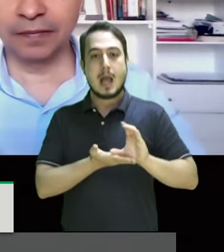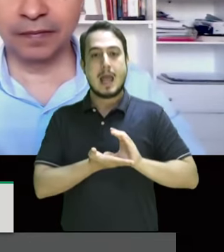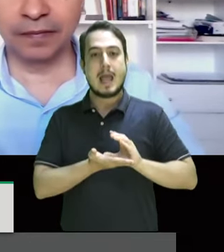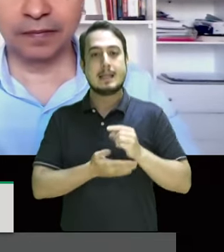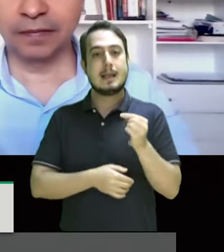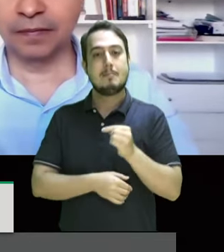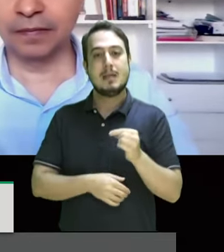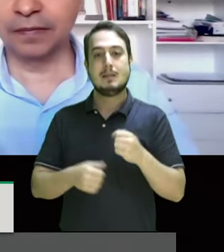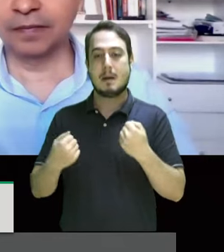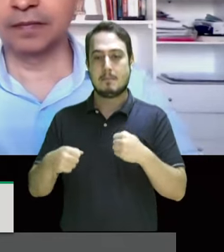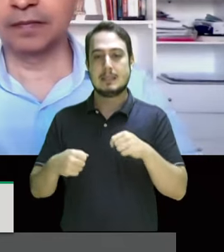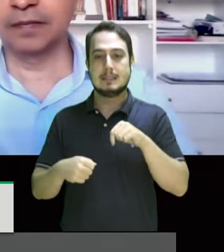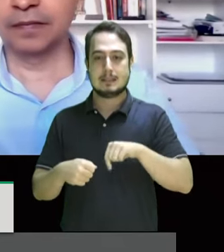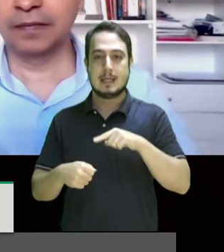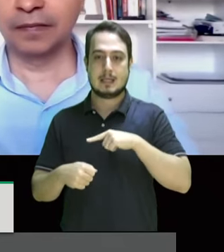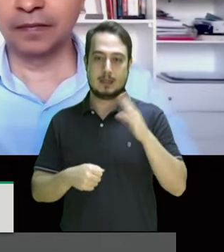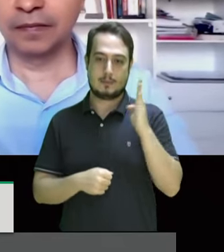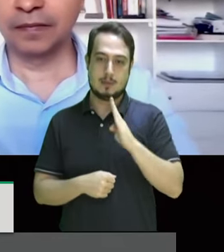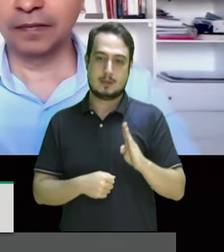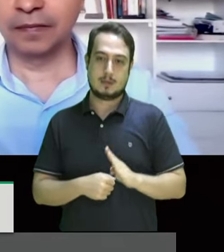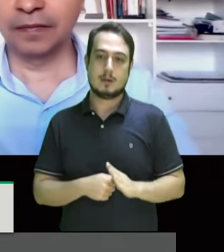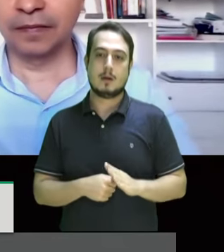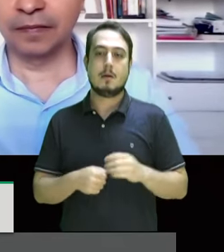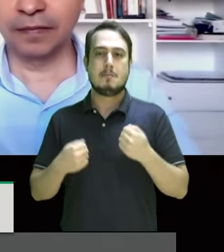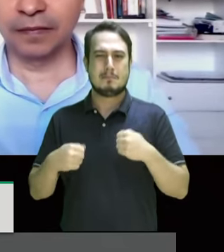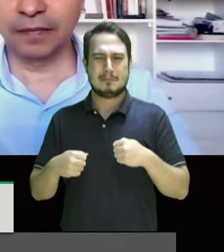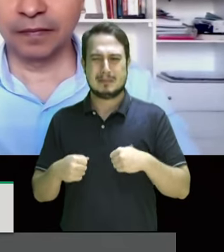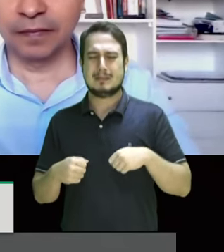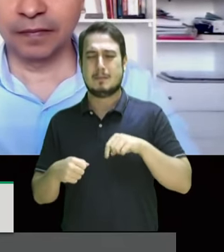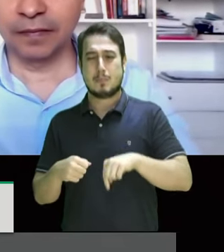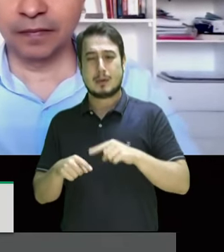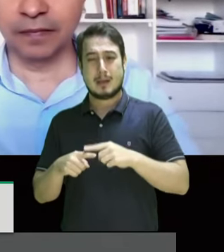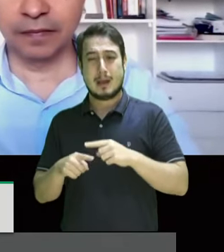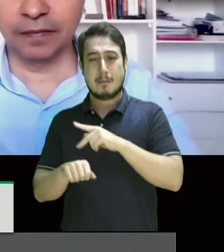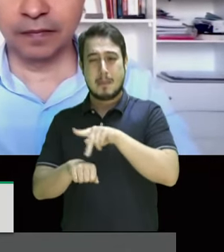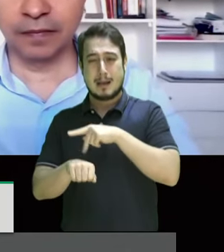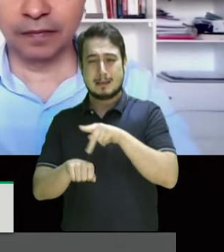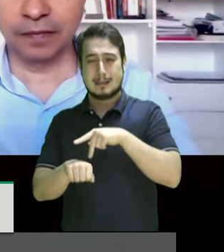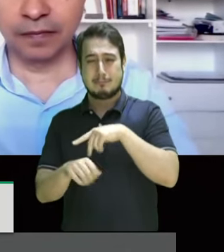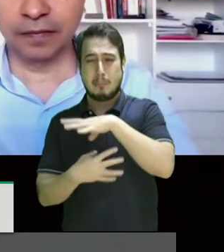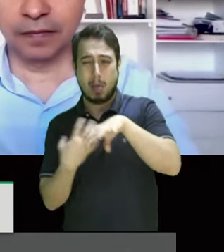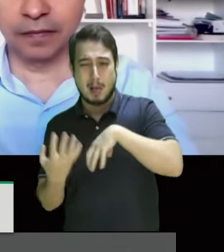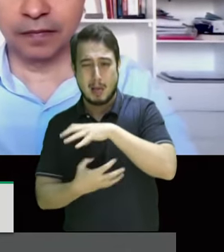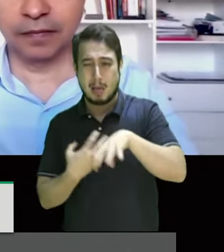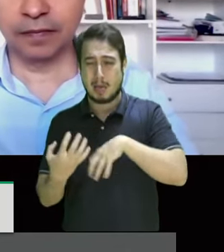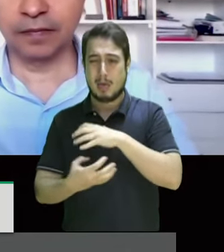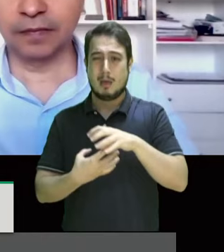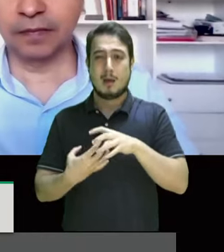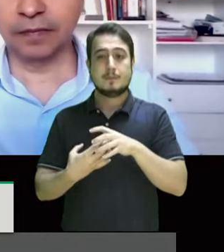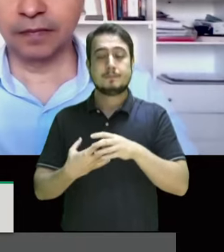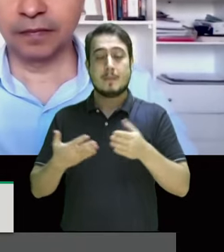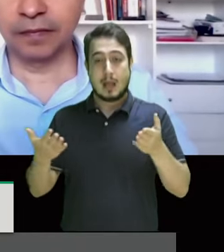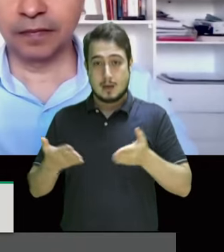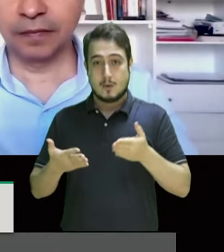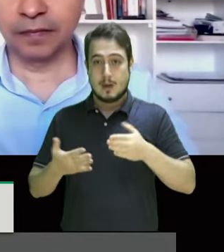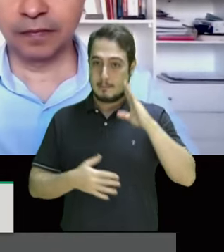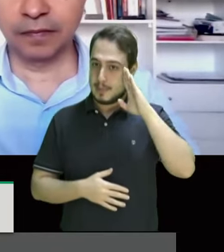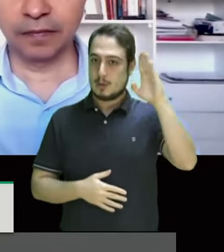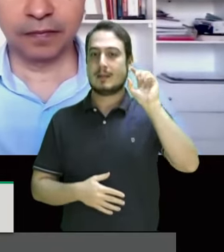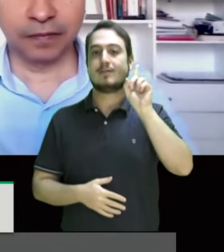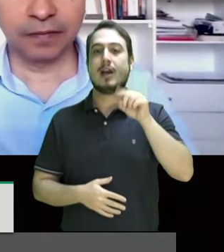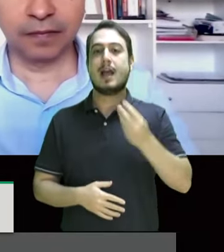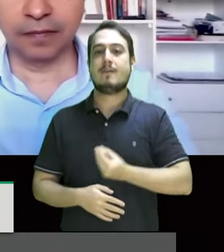é necessária nesse país hoje mergulhado num caos grandioso a prioridade é vida